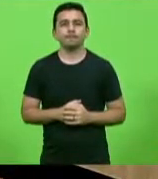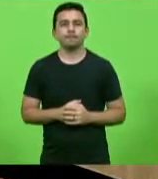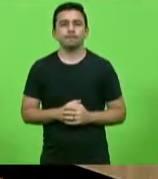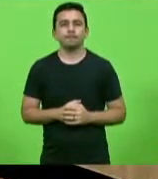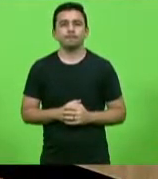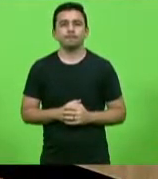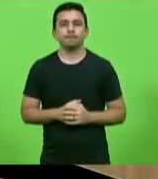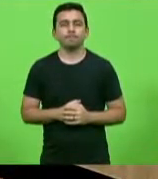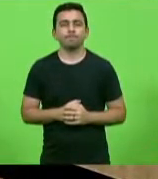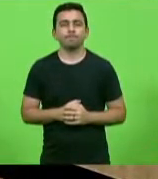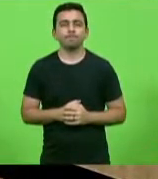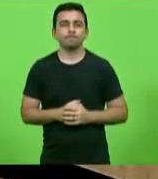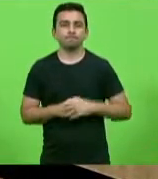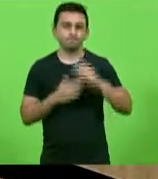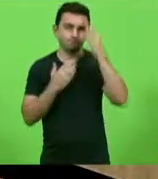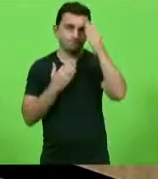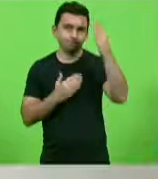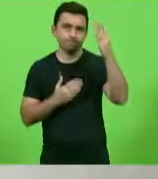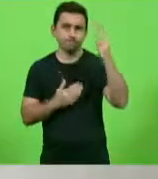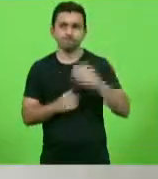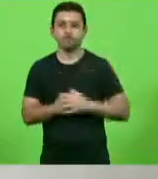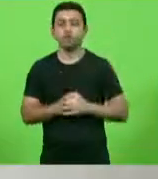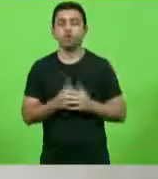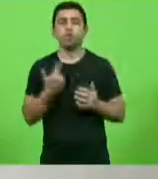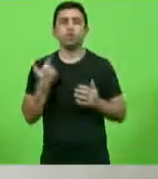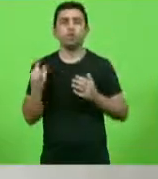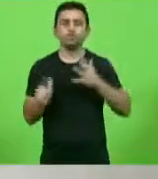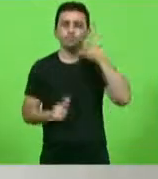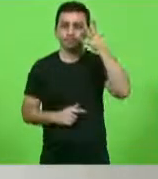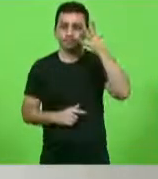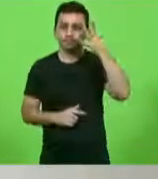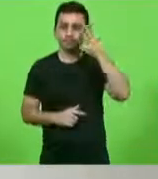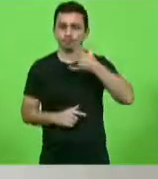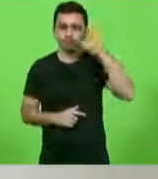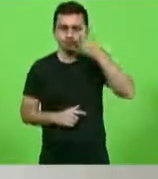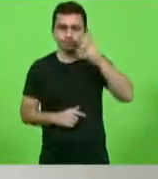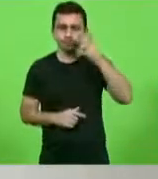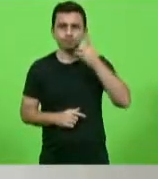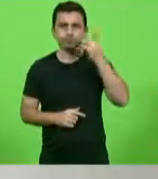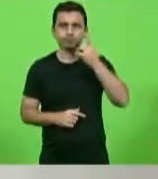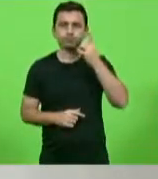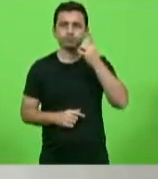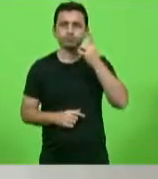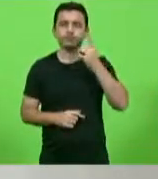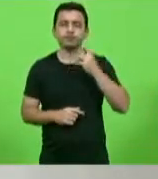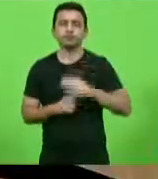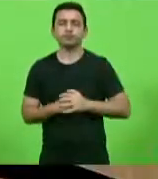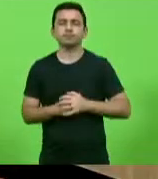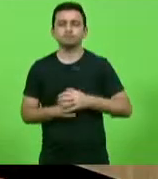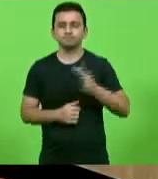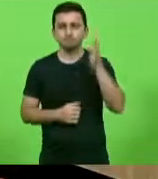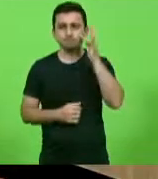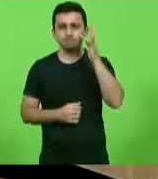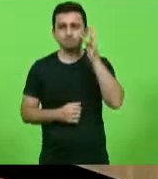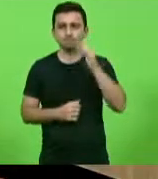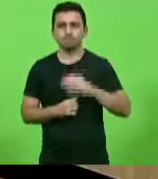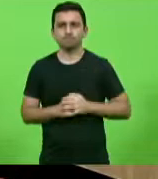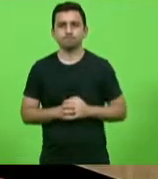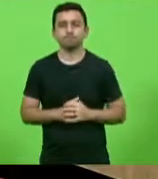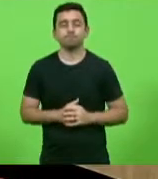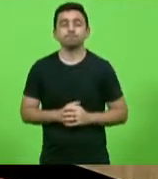Obrigado, obrigado, deputado. Próximo deputado, Fabiano da Luz, por 10 minutos, deputado Fabiano.